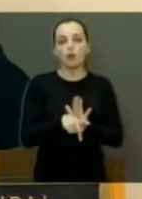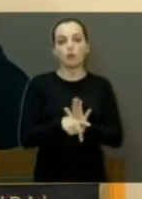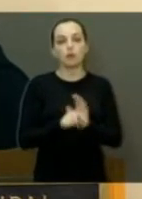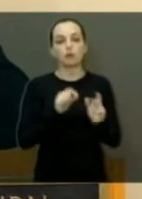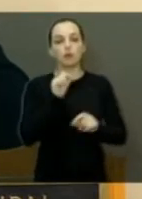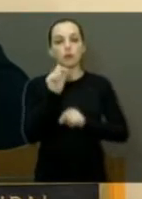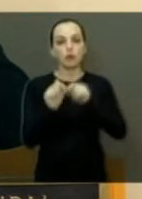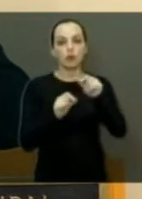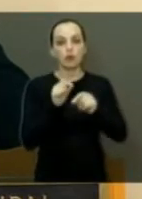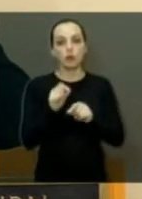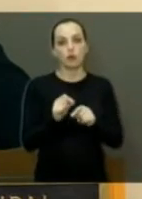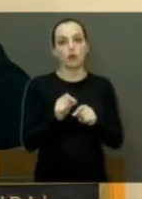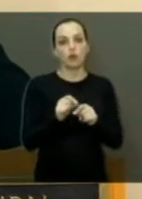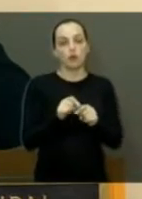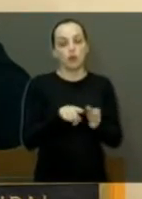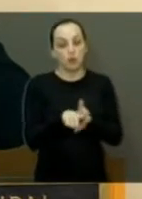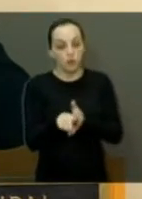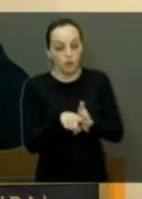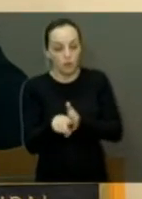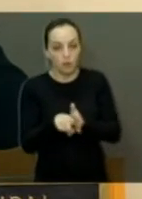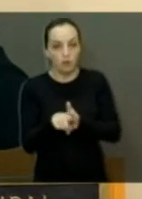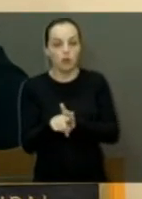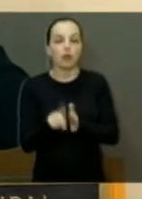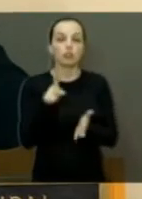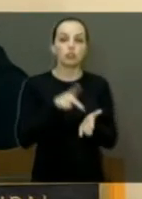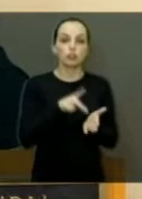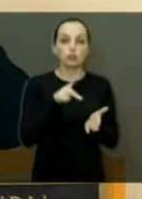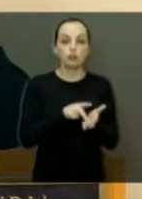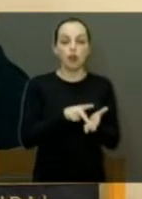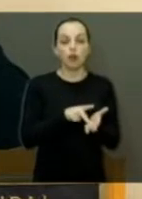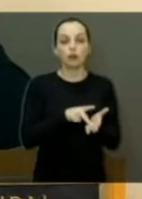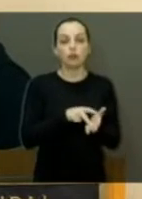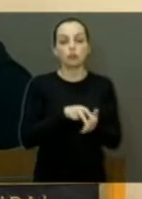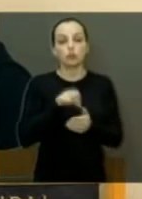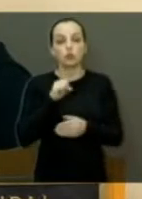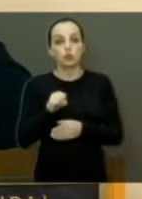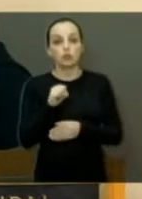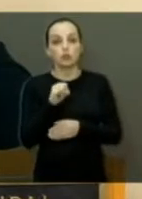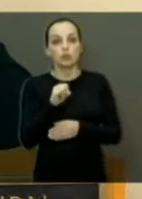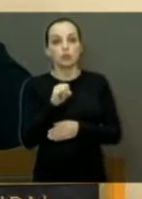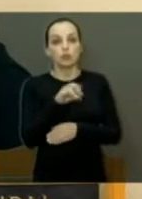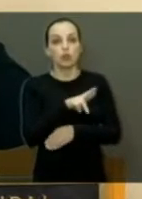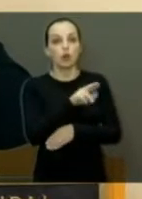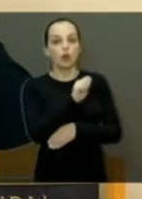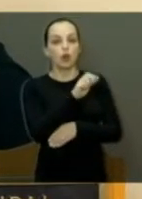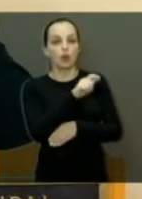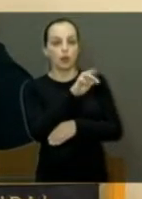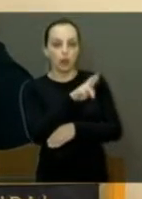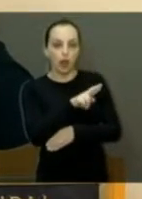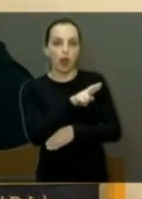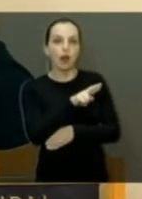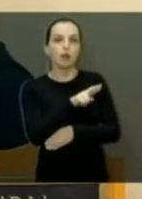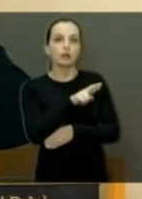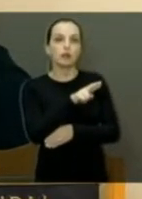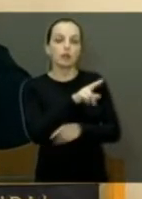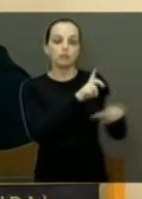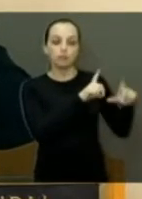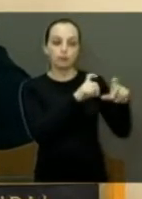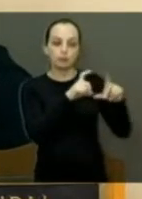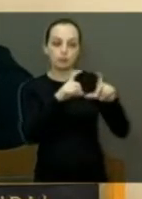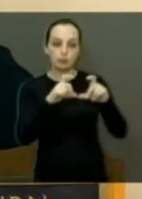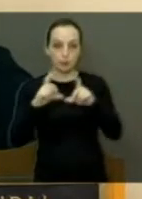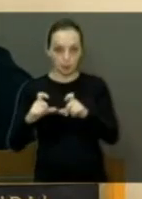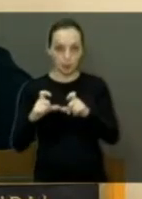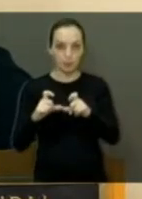direito. E nós vamos verificar realmente se aquele radar já está disparando em série. Por quê? Num segundo